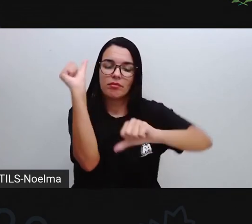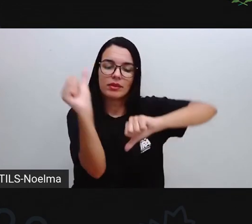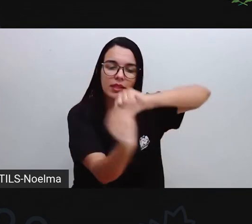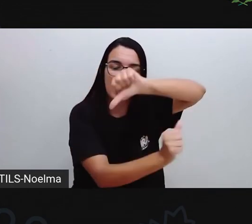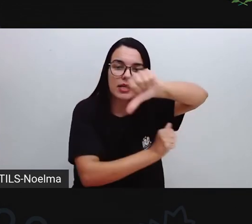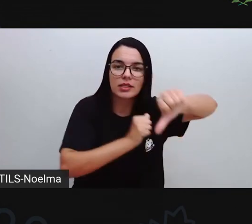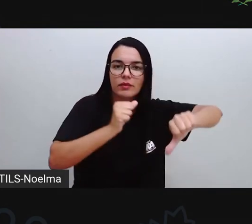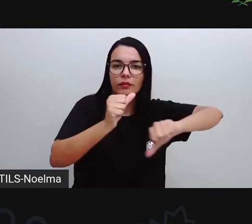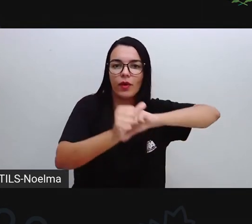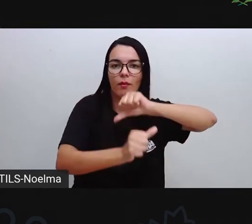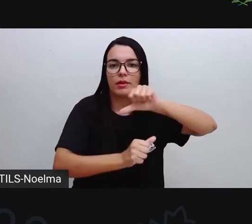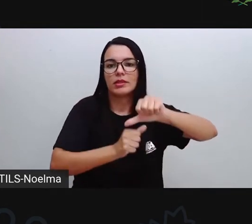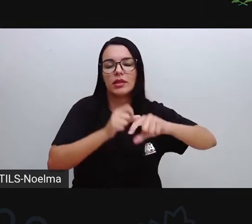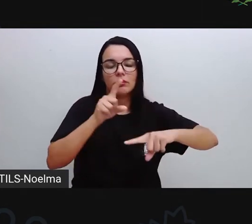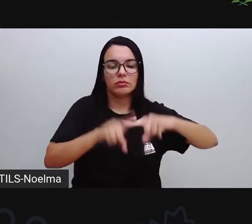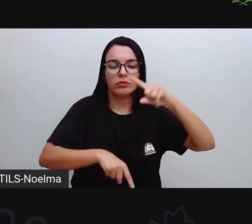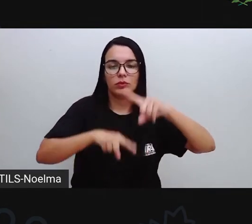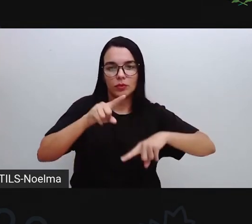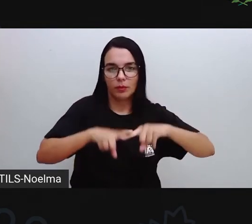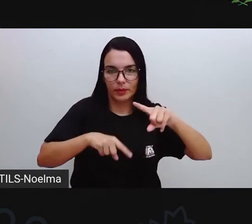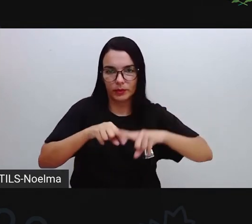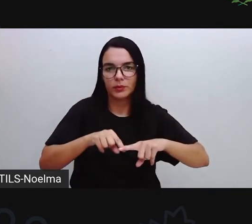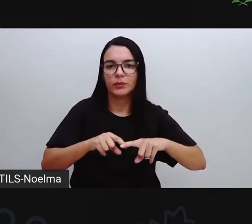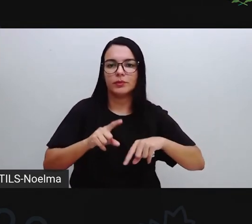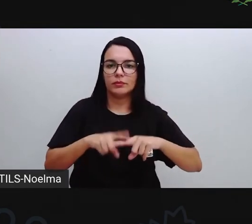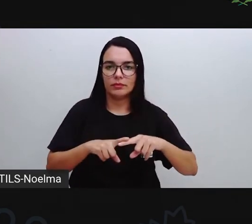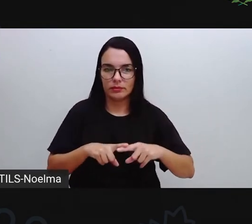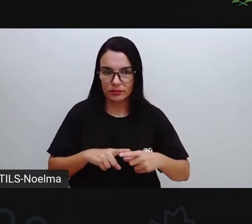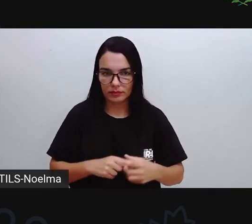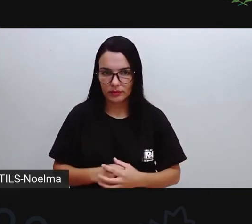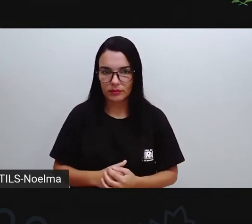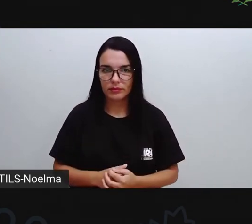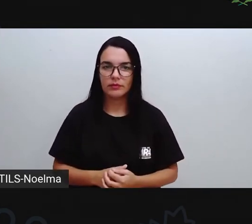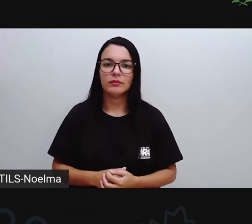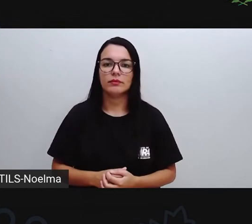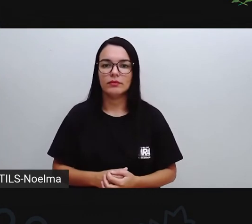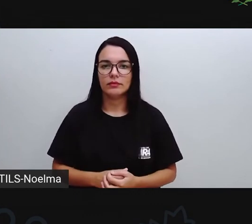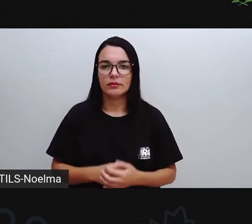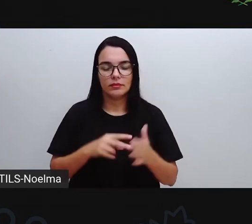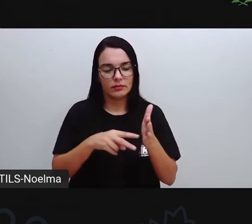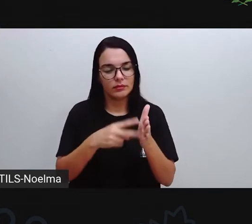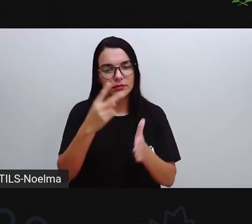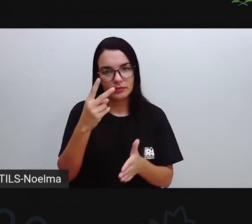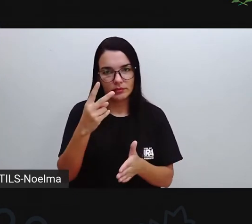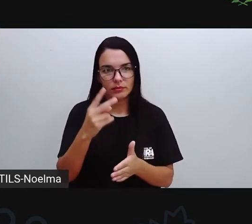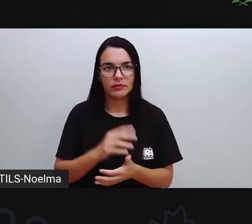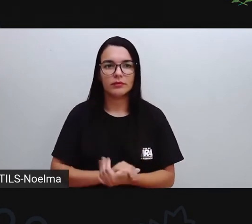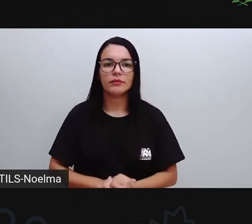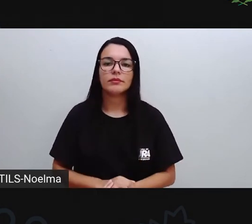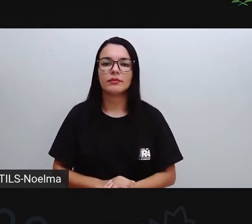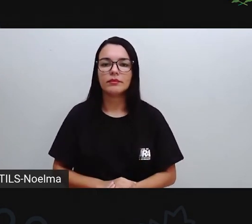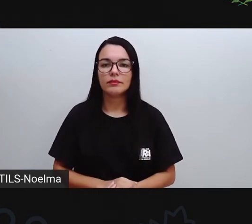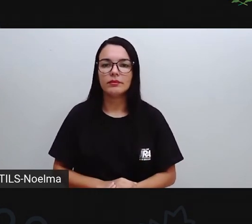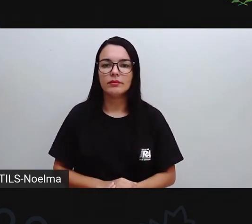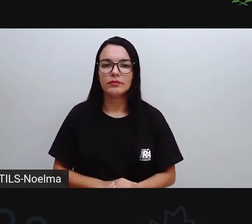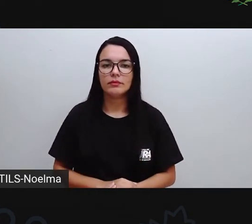certo? Quando há transformação da matéria-prima, a gente já está falando aí sobre o setor secundário.